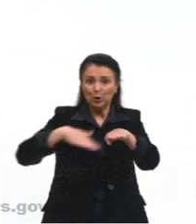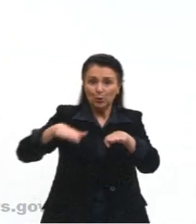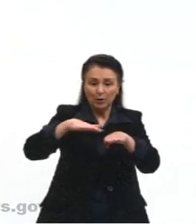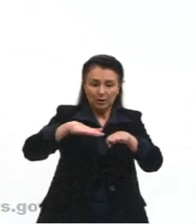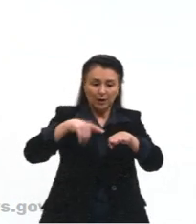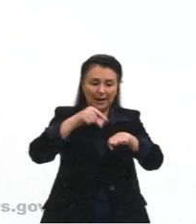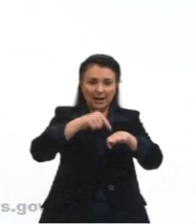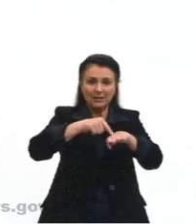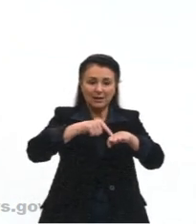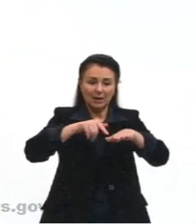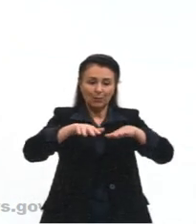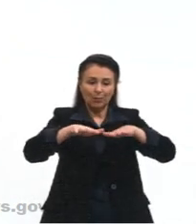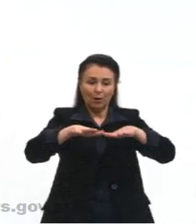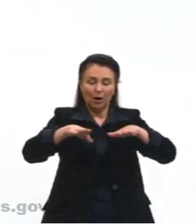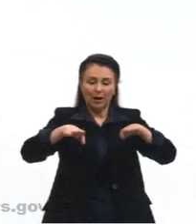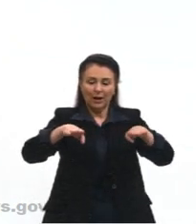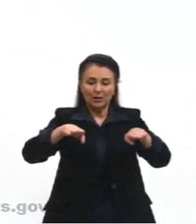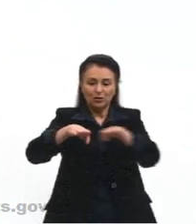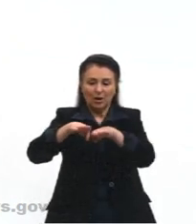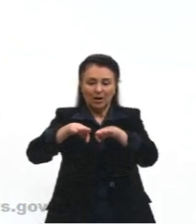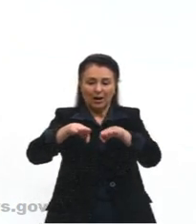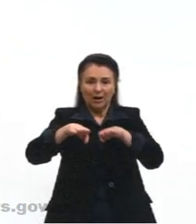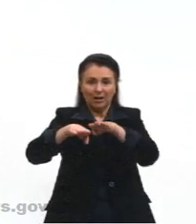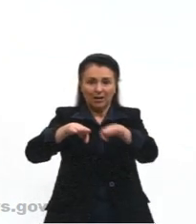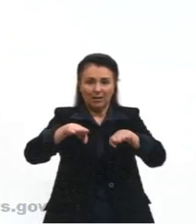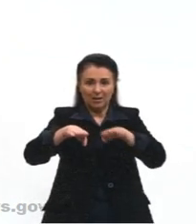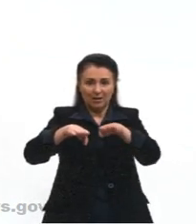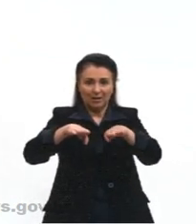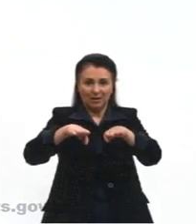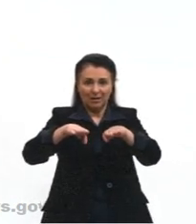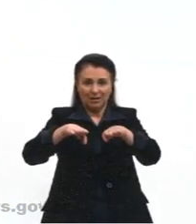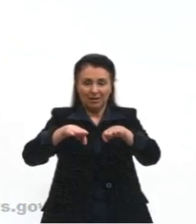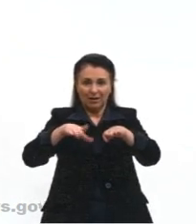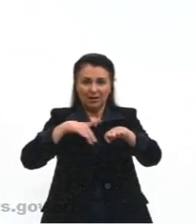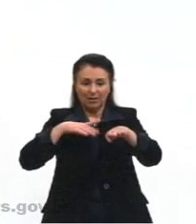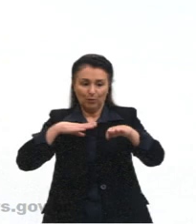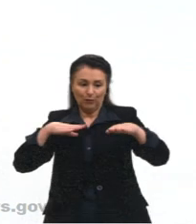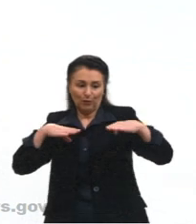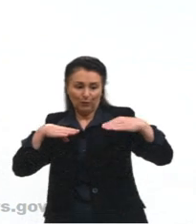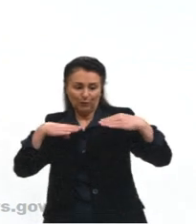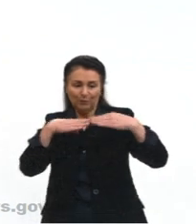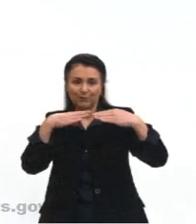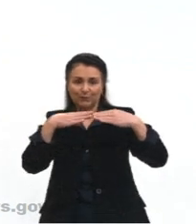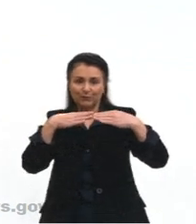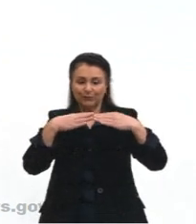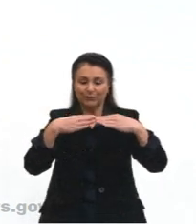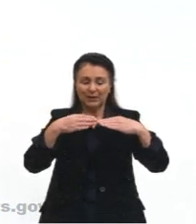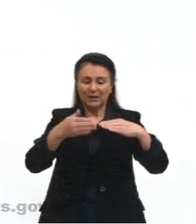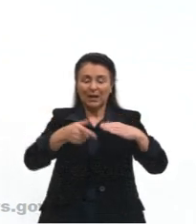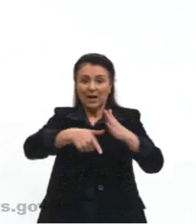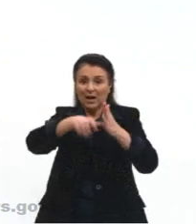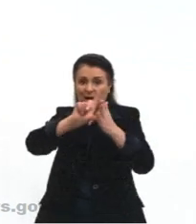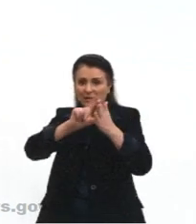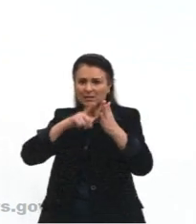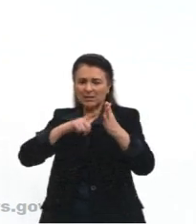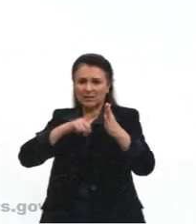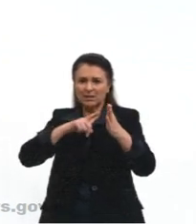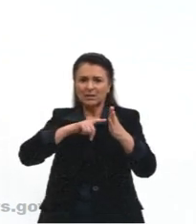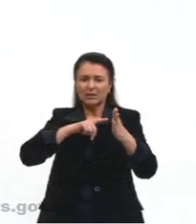Quando a gente tem, no início dela, o choque frontal, mais atrás nós vamos ter o